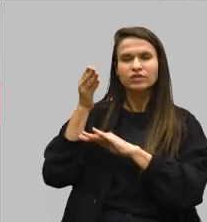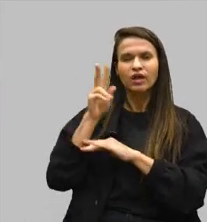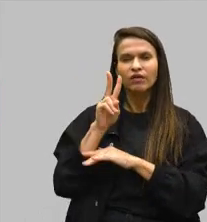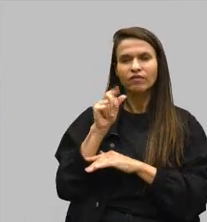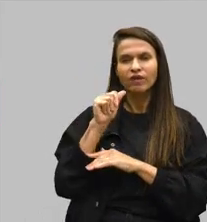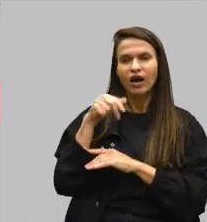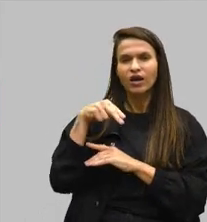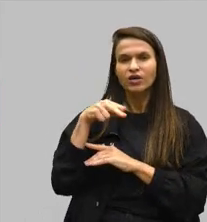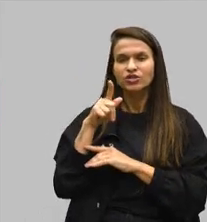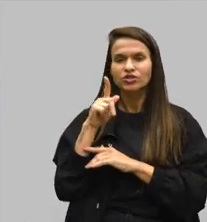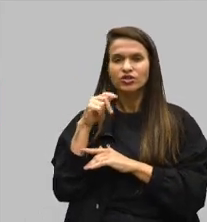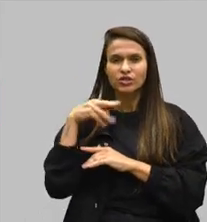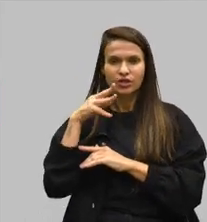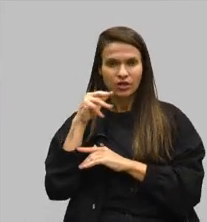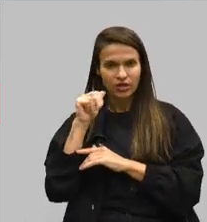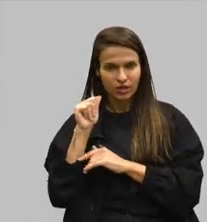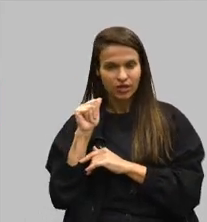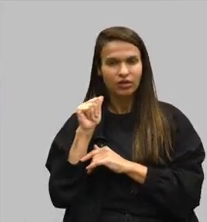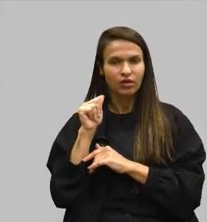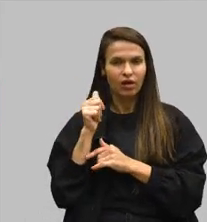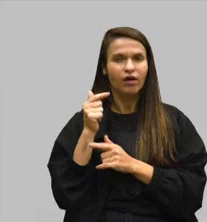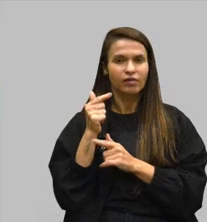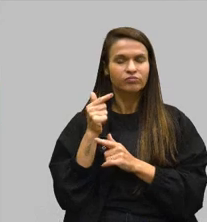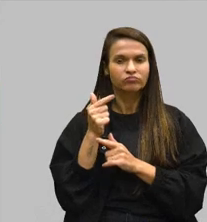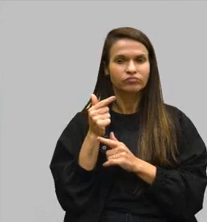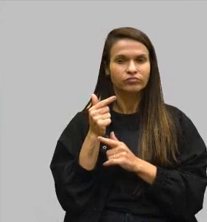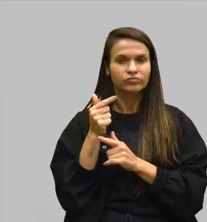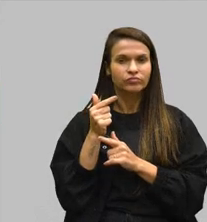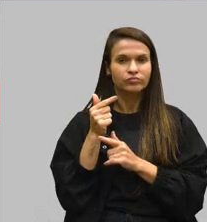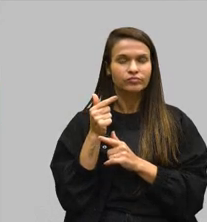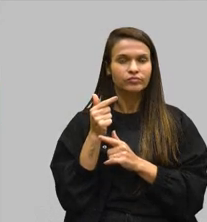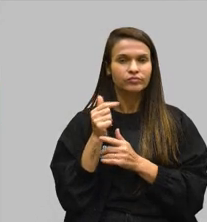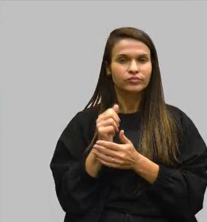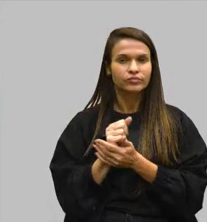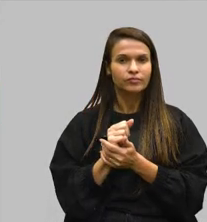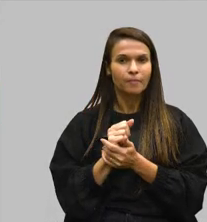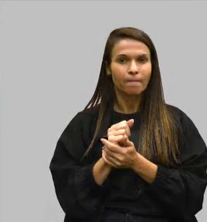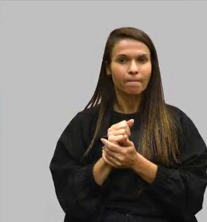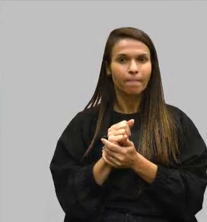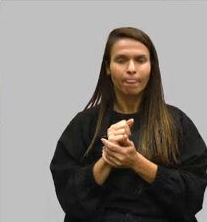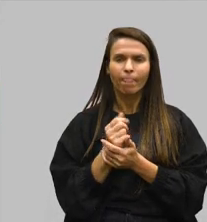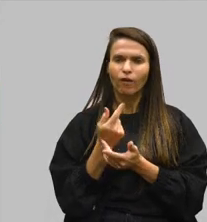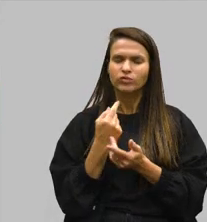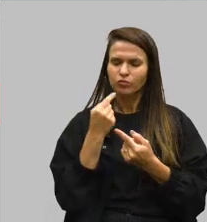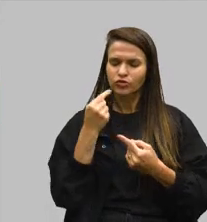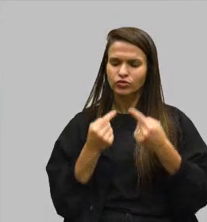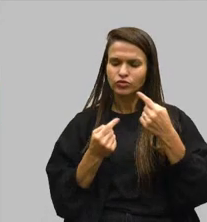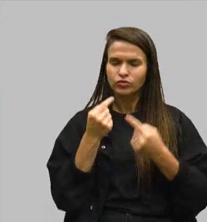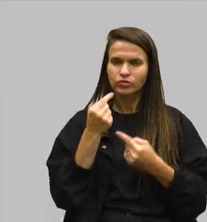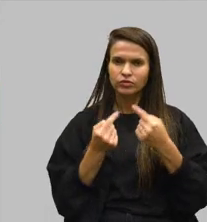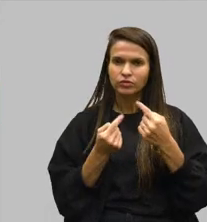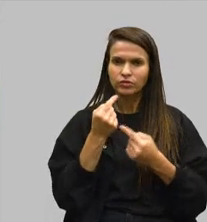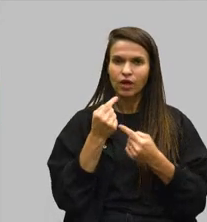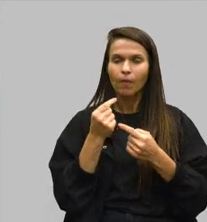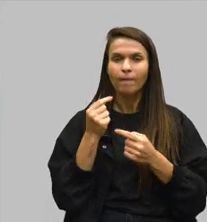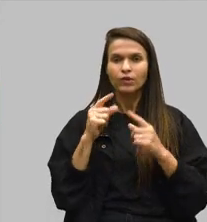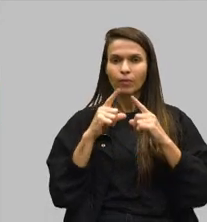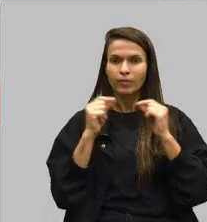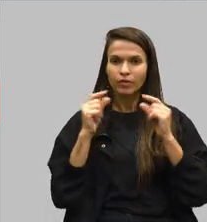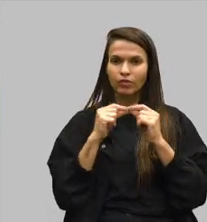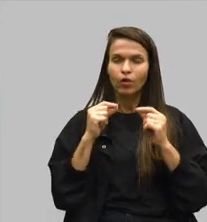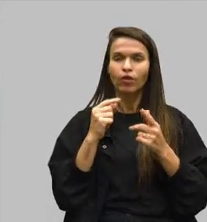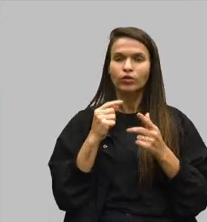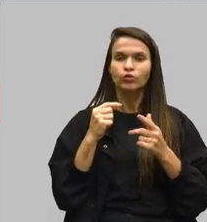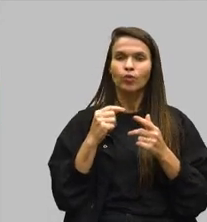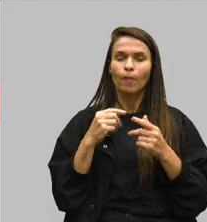lá, em uma inauguração. Não tinha nada a ver com essa reunião. nós fizemos uma discussão nesse sentido, o pessoal do Brasil, do Ministério do Trabalho,